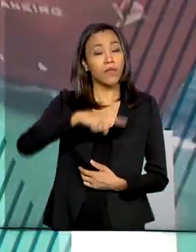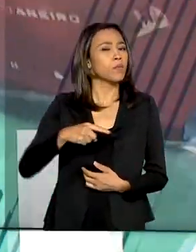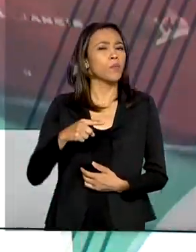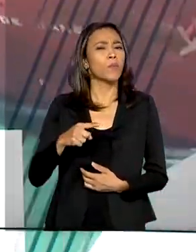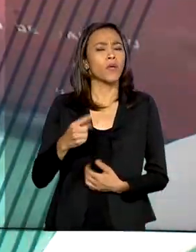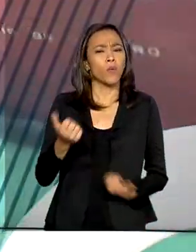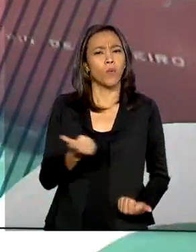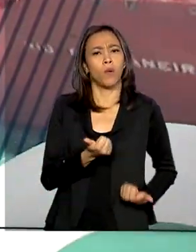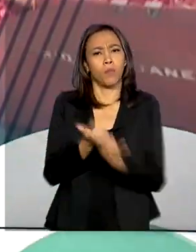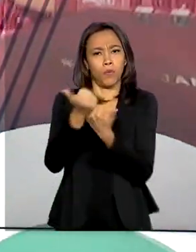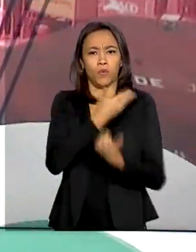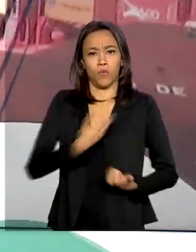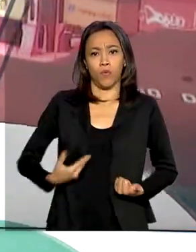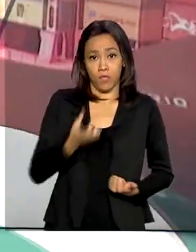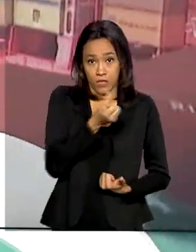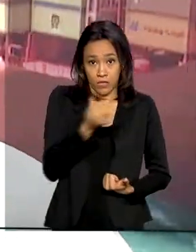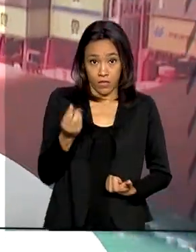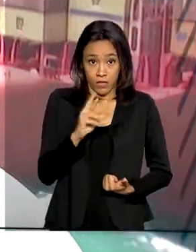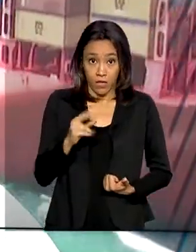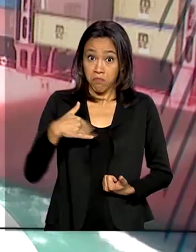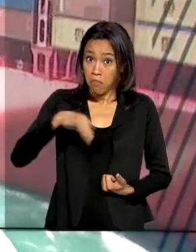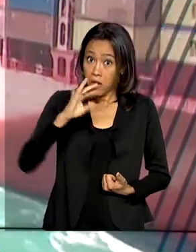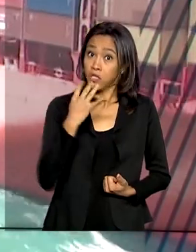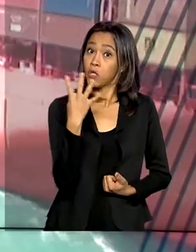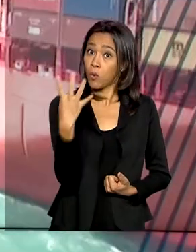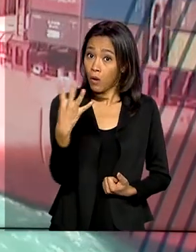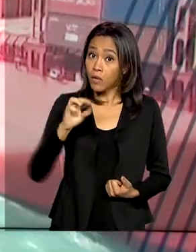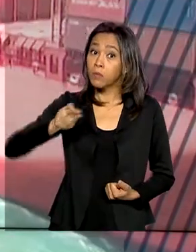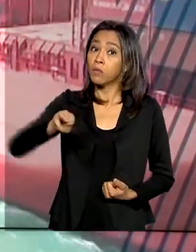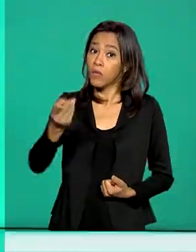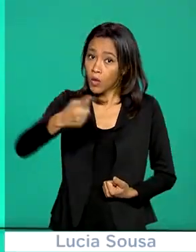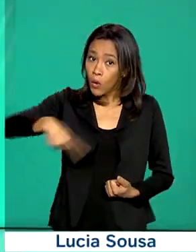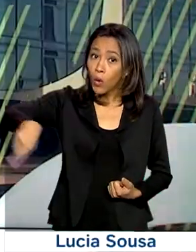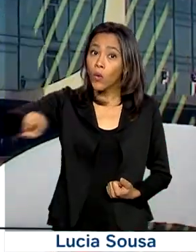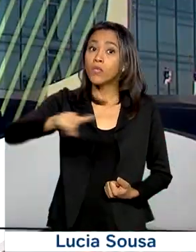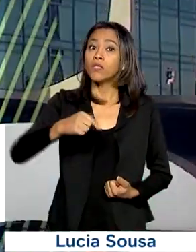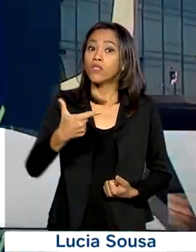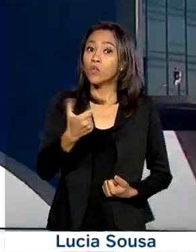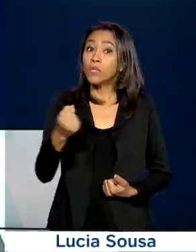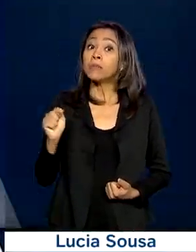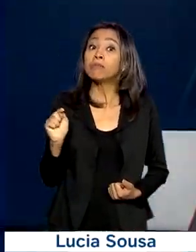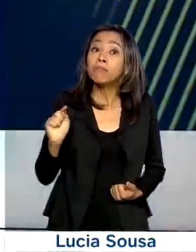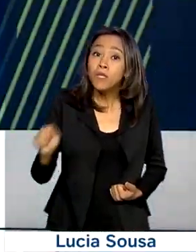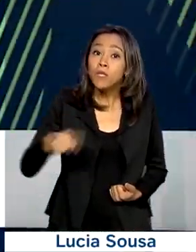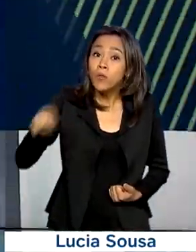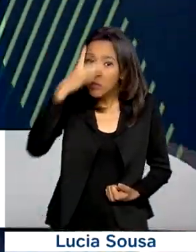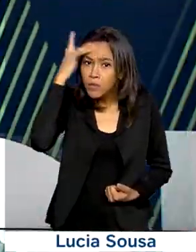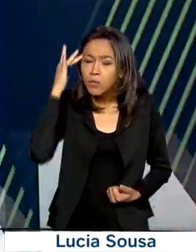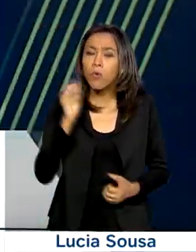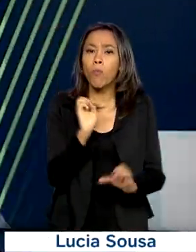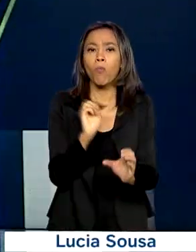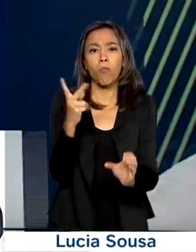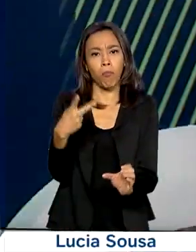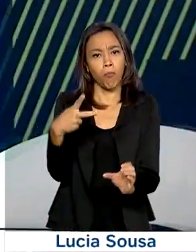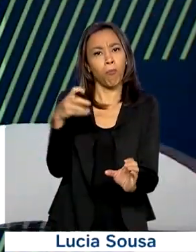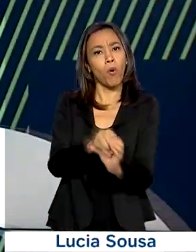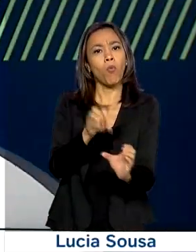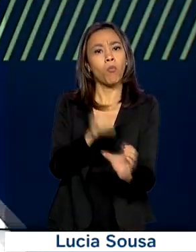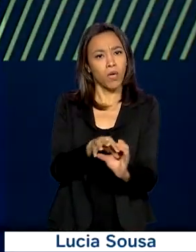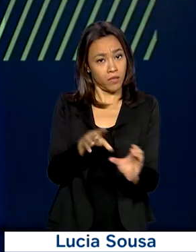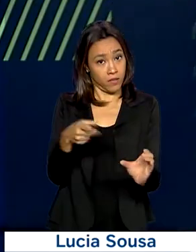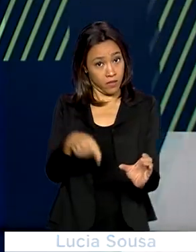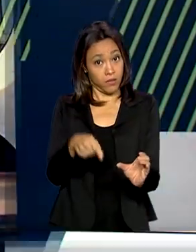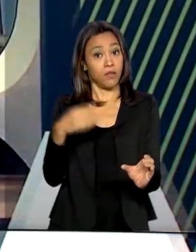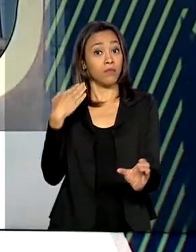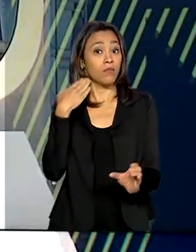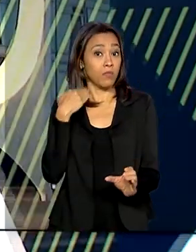600,00 mais de 4,2 milhões de trabalhadores com poupança social digital da Caixa e beneficiários do